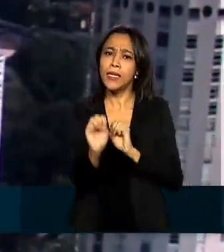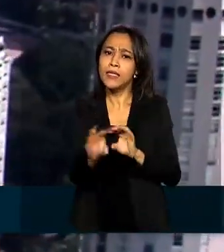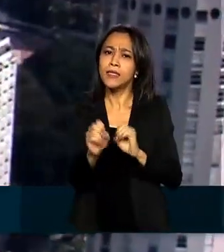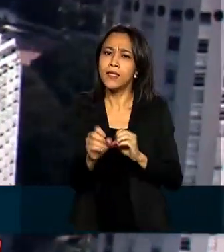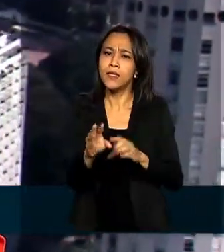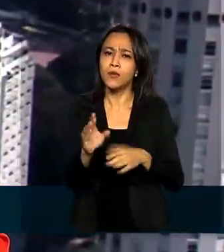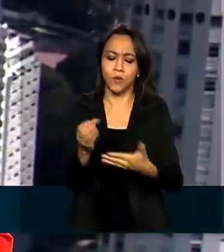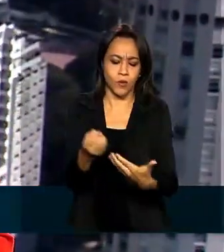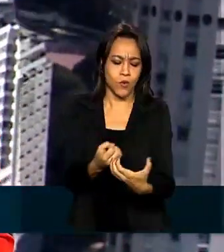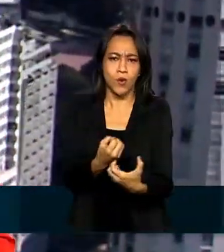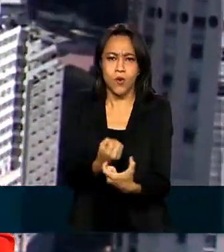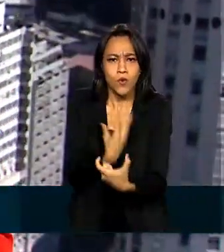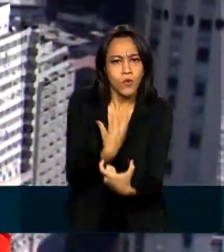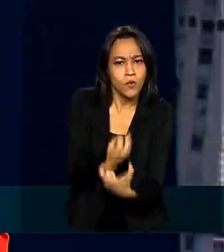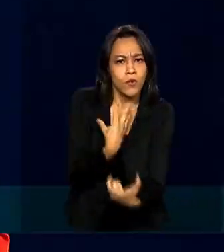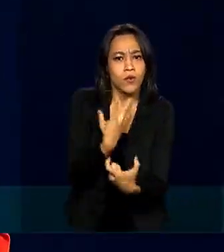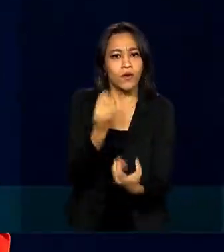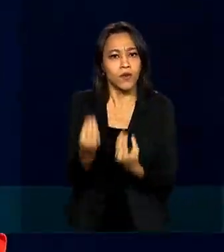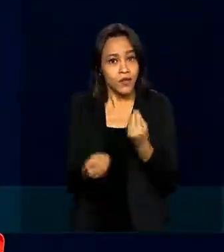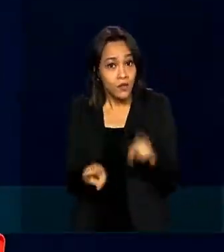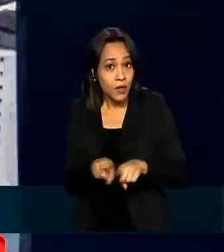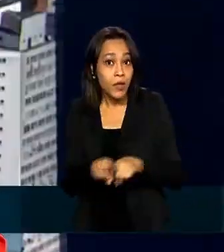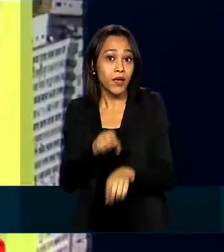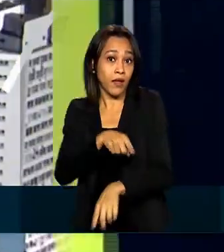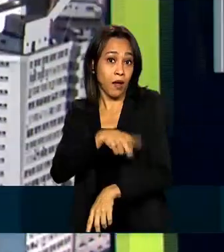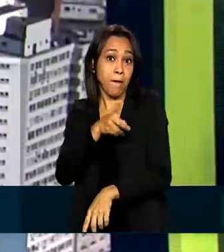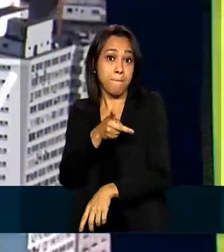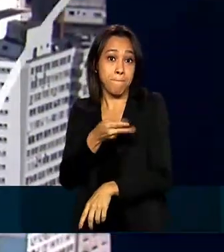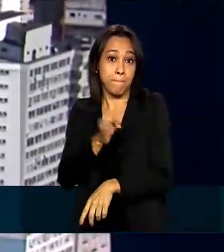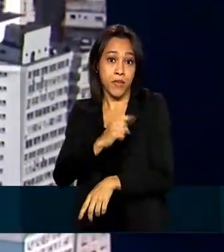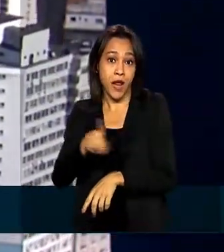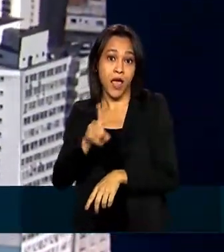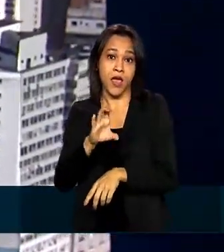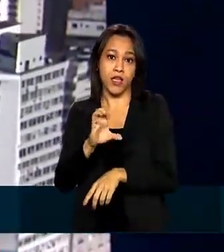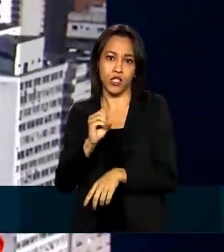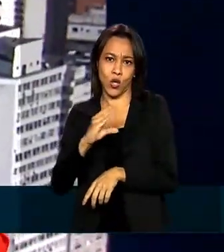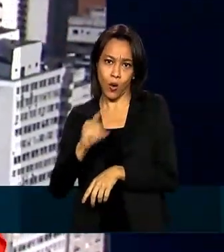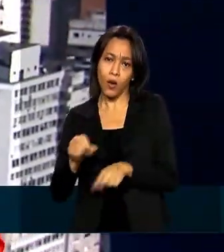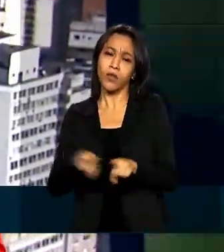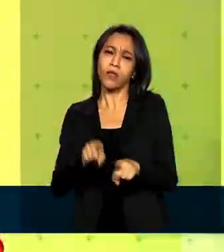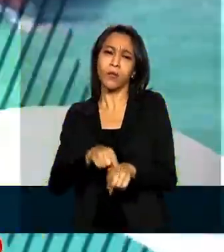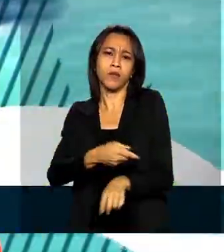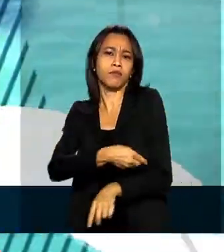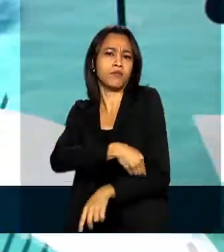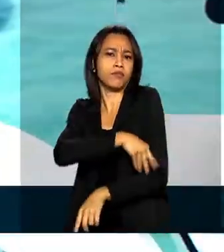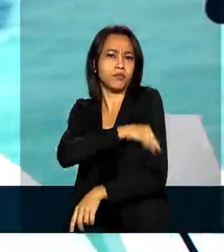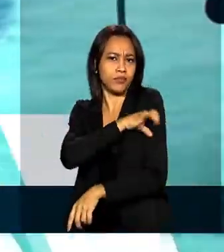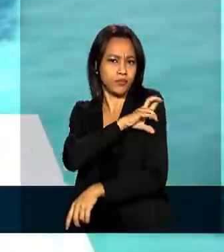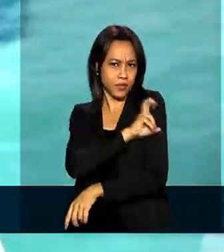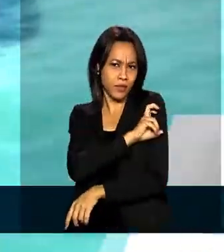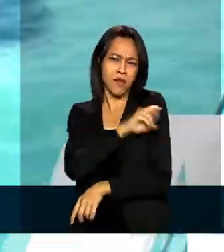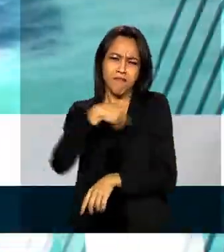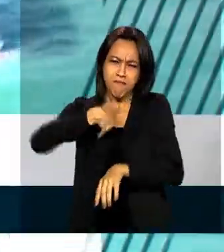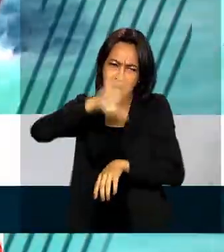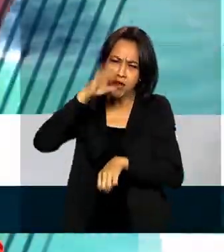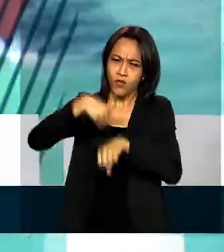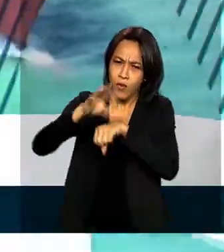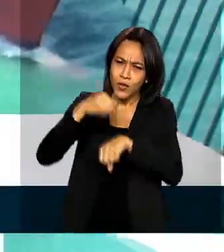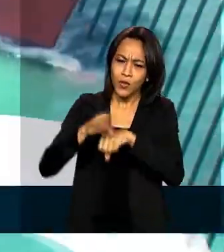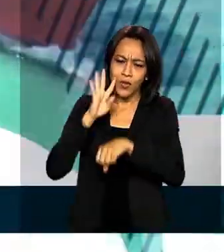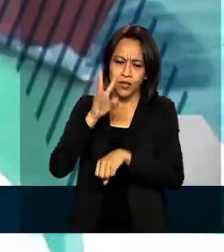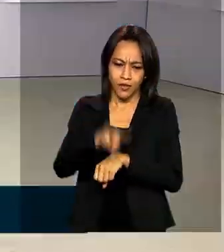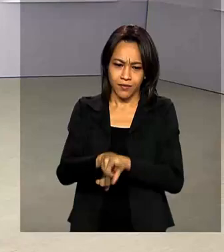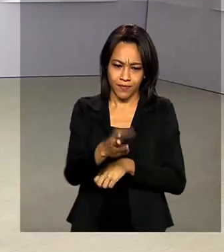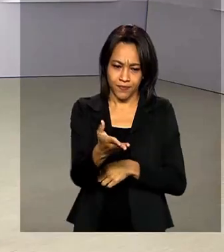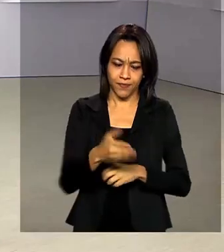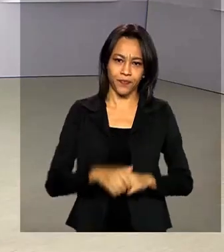com estratégias de ensino para o último ano da pré-escola e os primeiros anos do ensino fundamental. Mais informações no site que aparece aí na